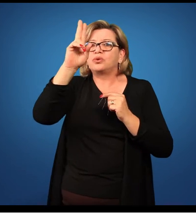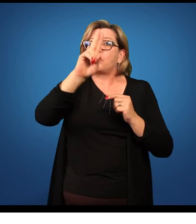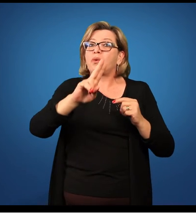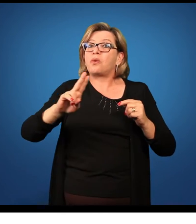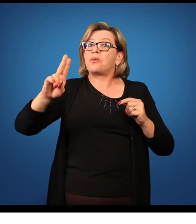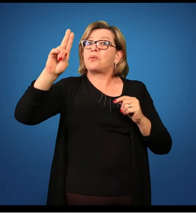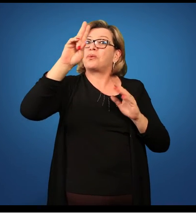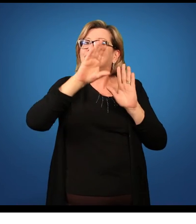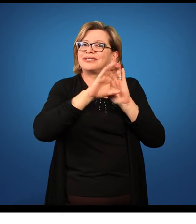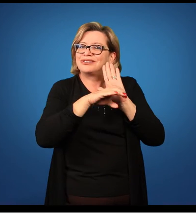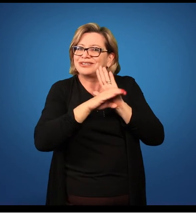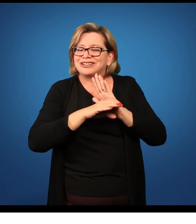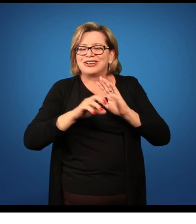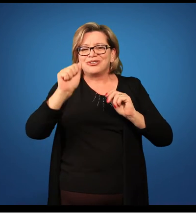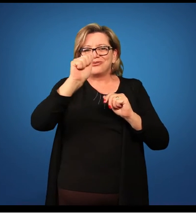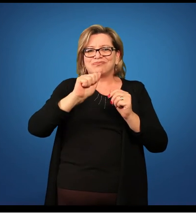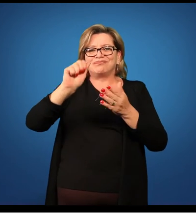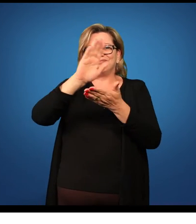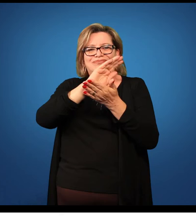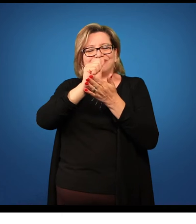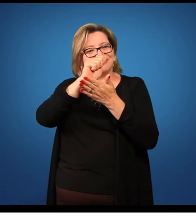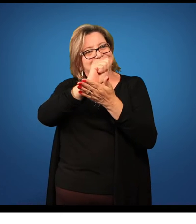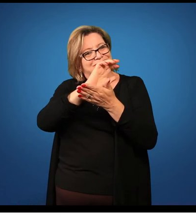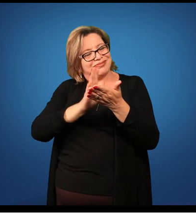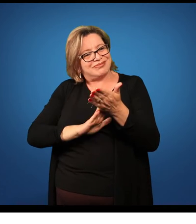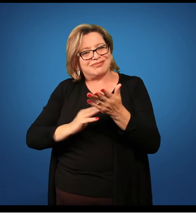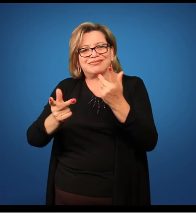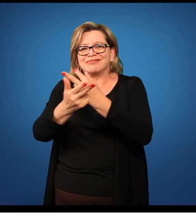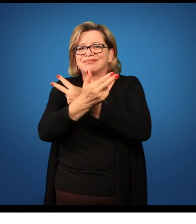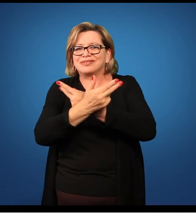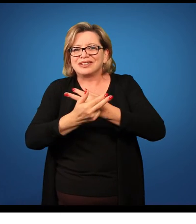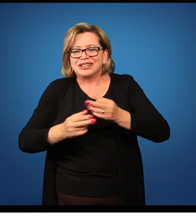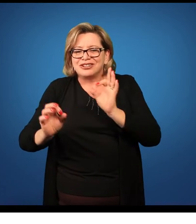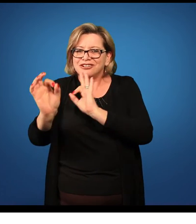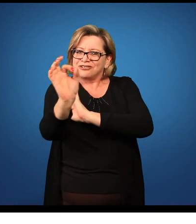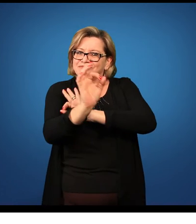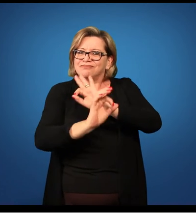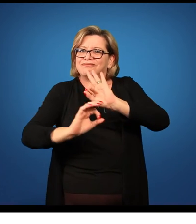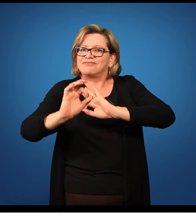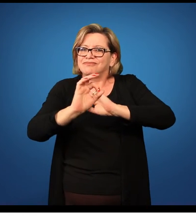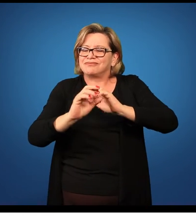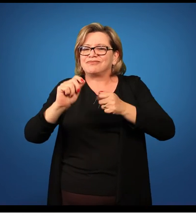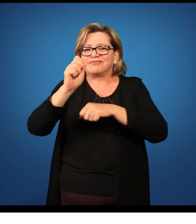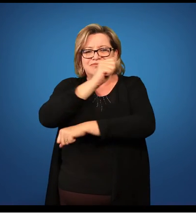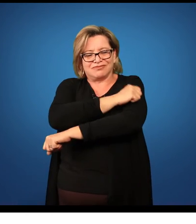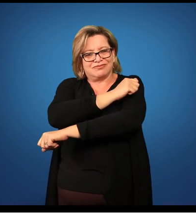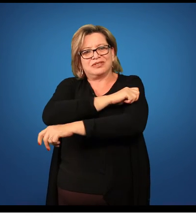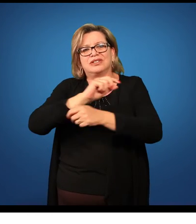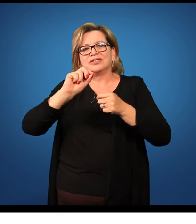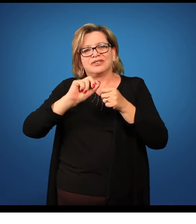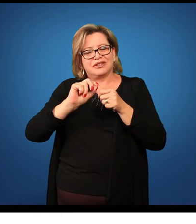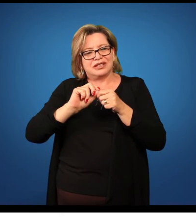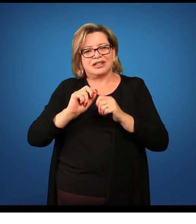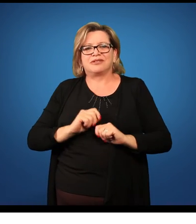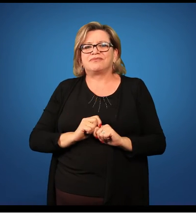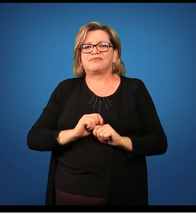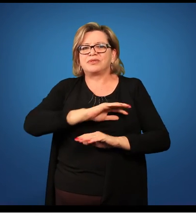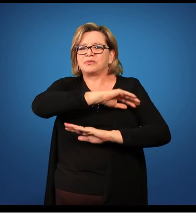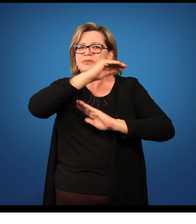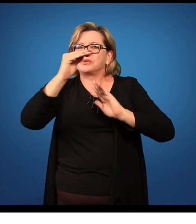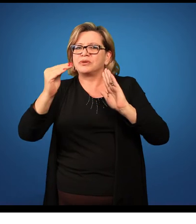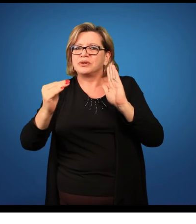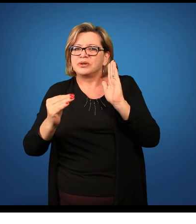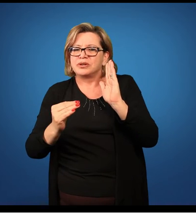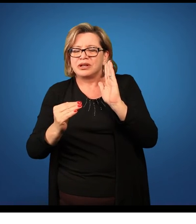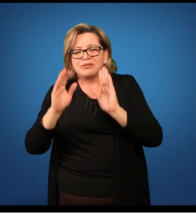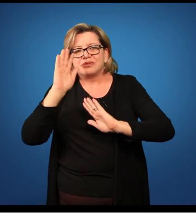um exercício para o aluno, ele elabora uma atividade para o aluno. E se for, por exemplo,